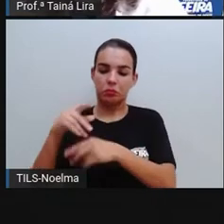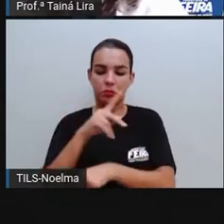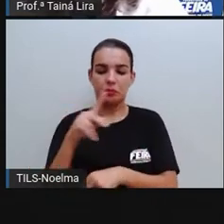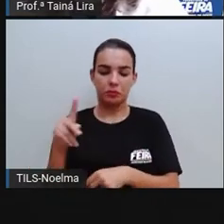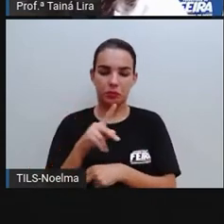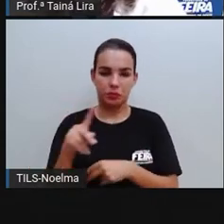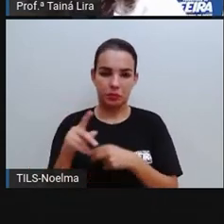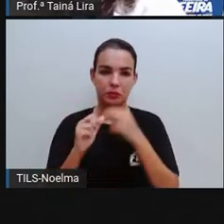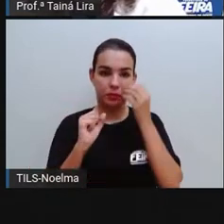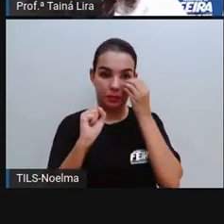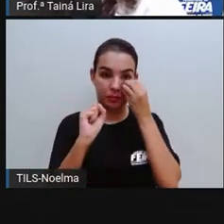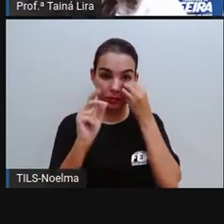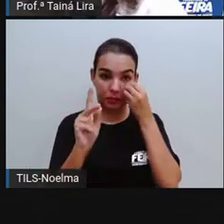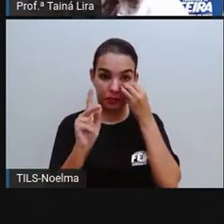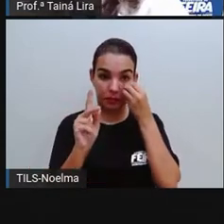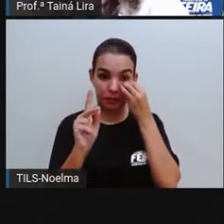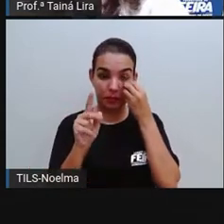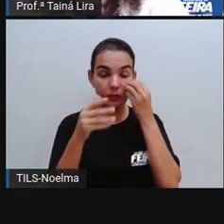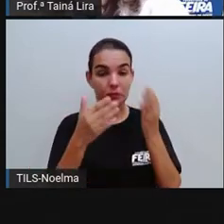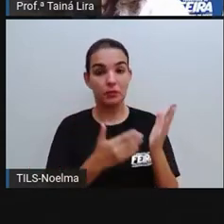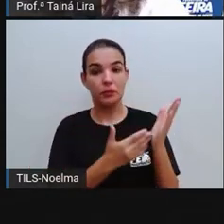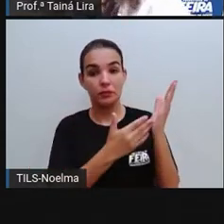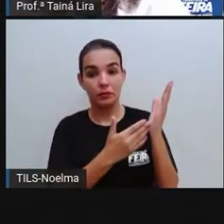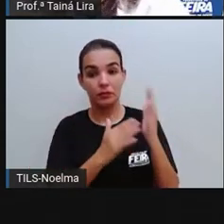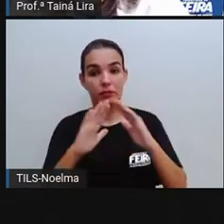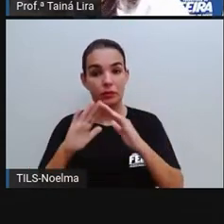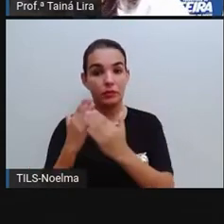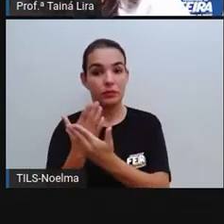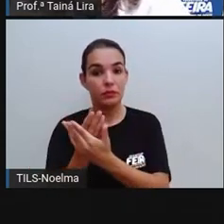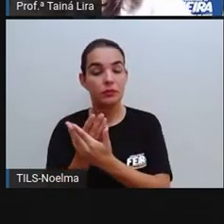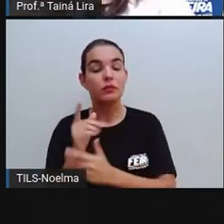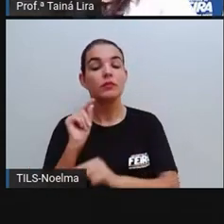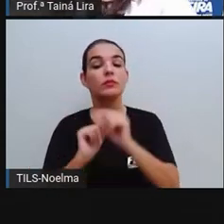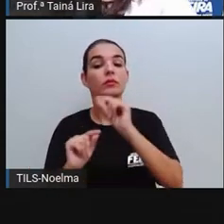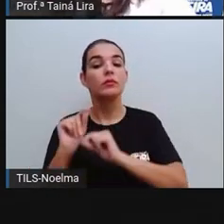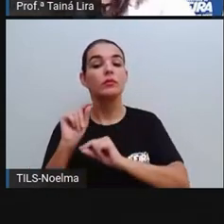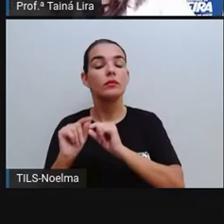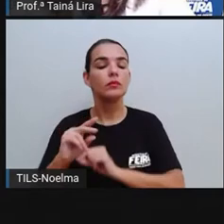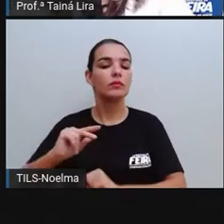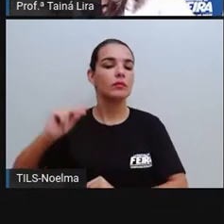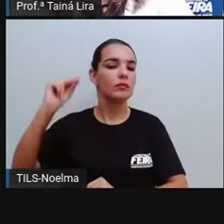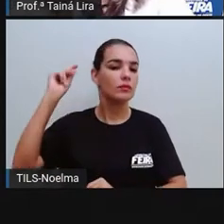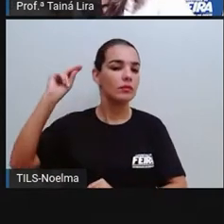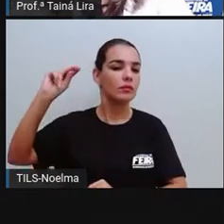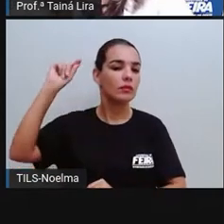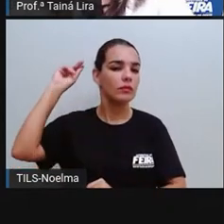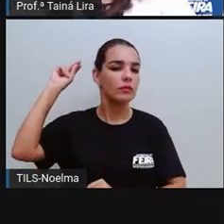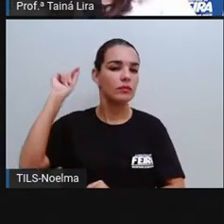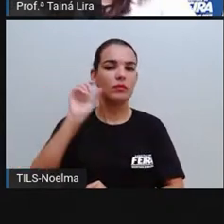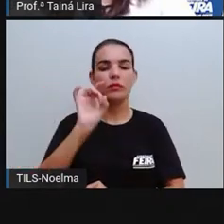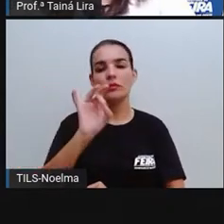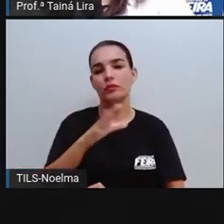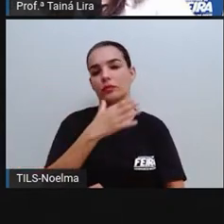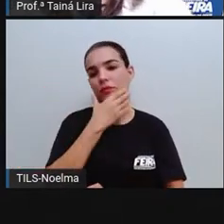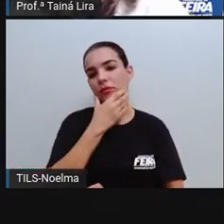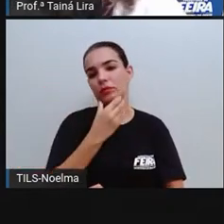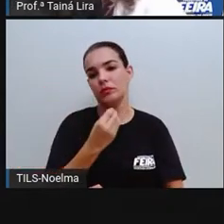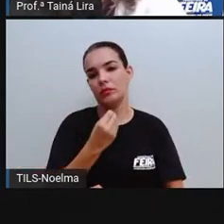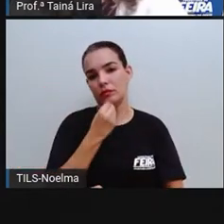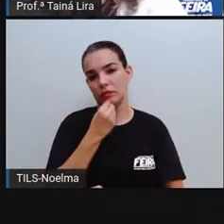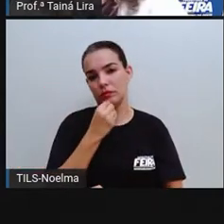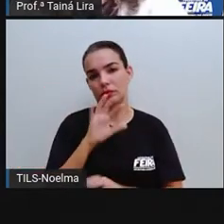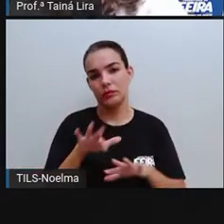professor, tá? Essa sala de aula aí é uma sala de aula que só tem menino. Então, a gente